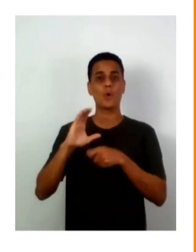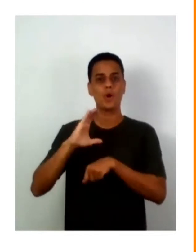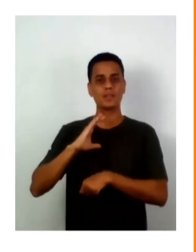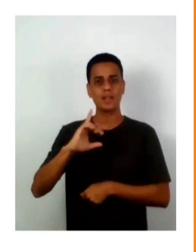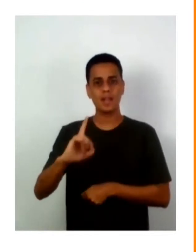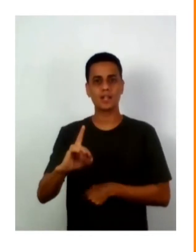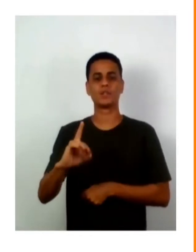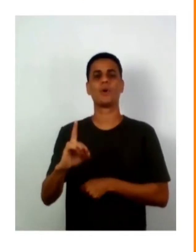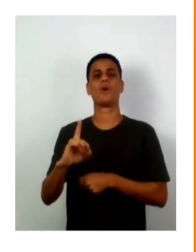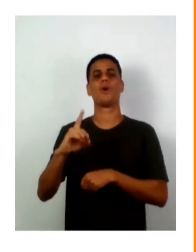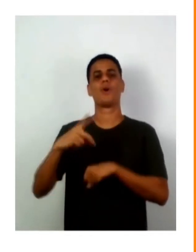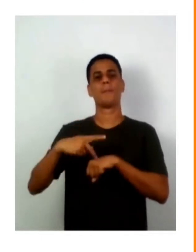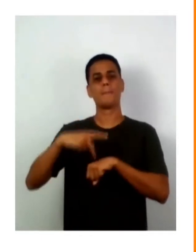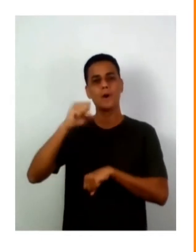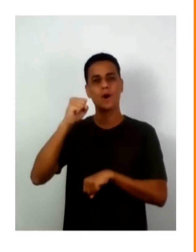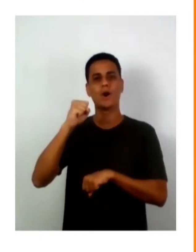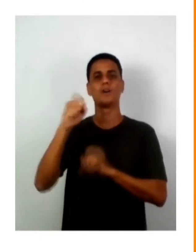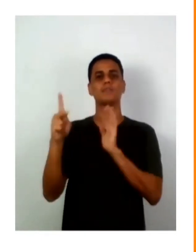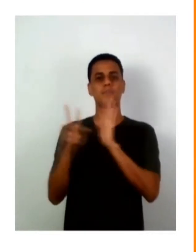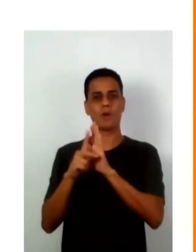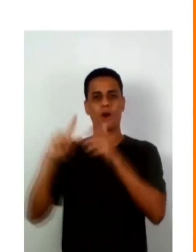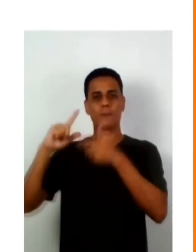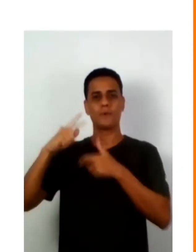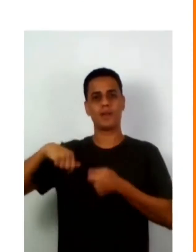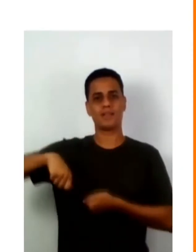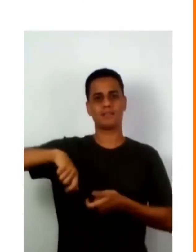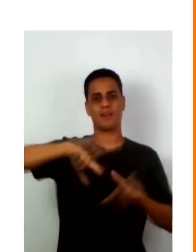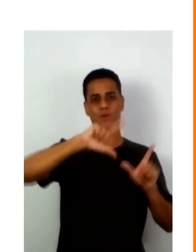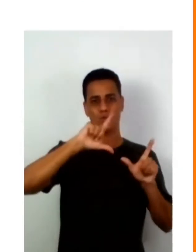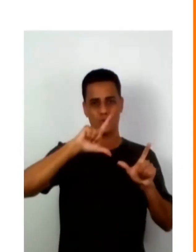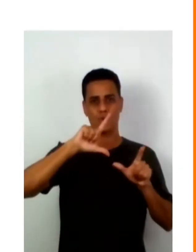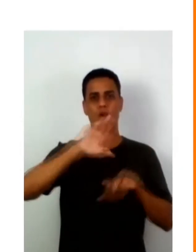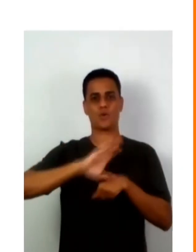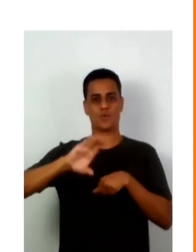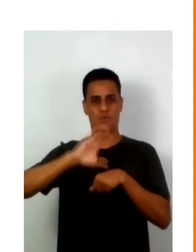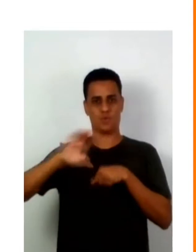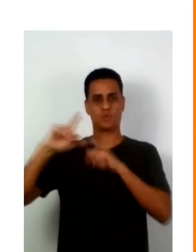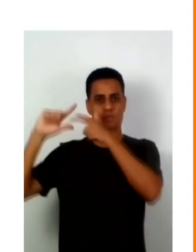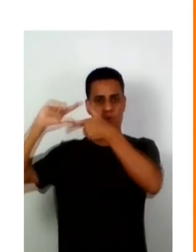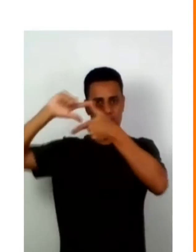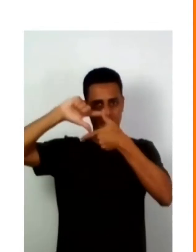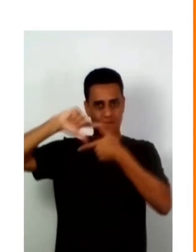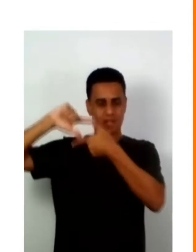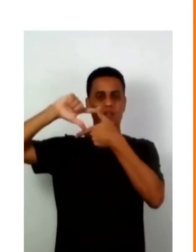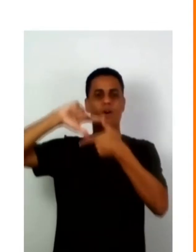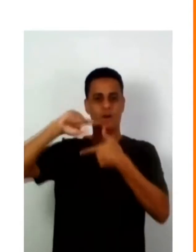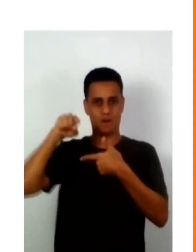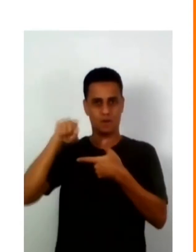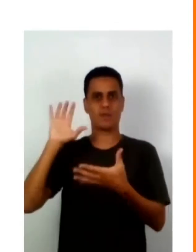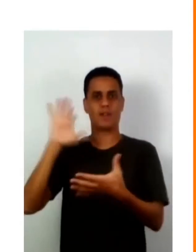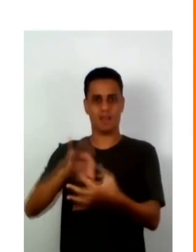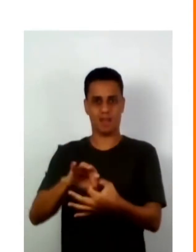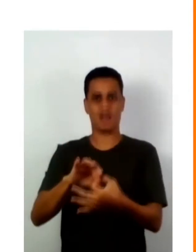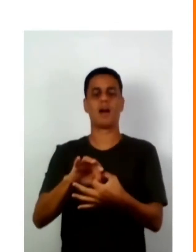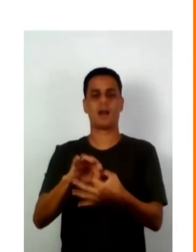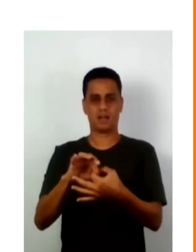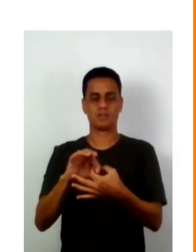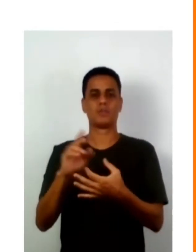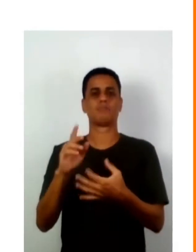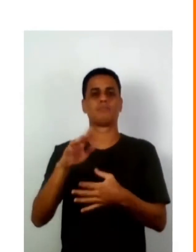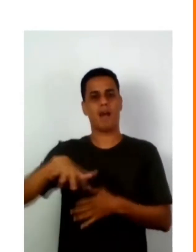culturais do Observatório Itaú Cultural. Além da presença do professor Alfonso, teremos também como convidadas